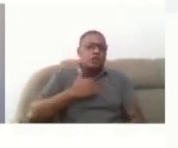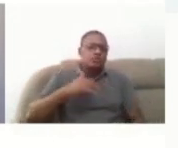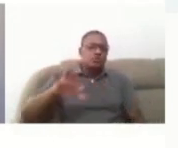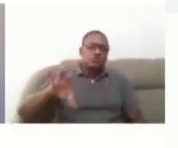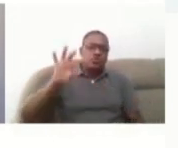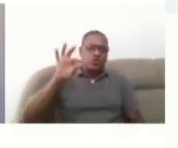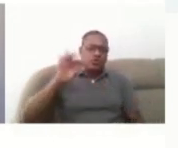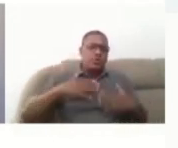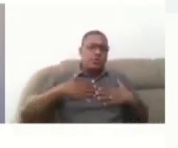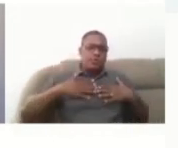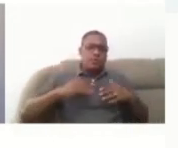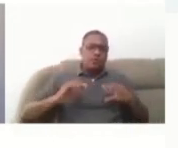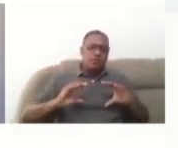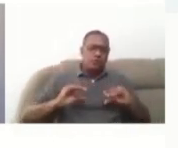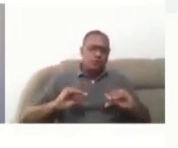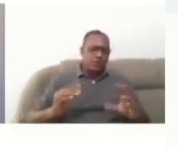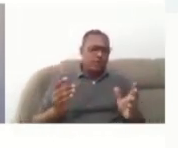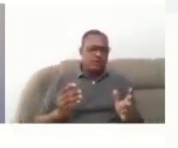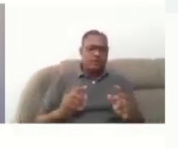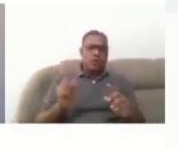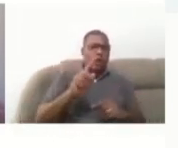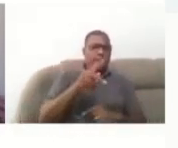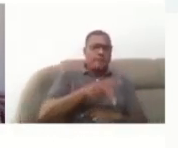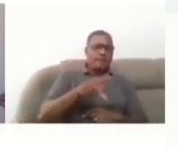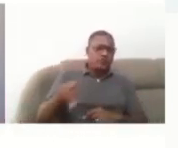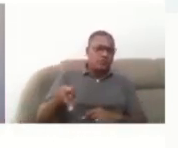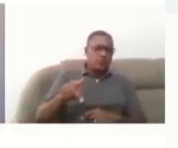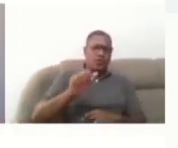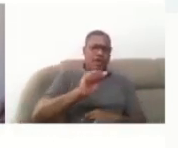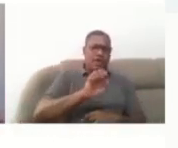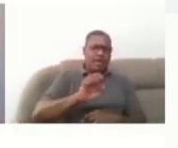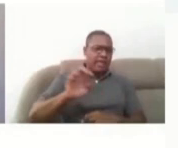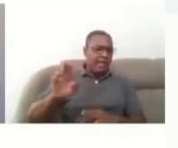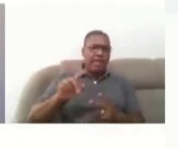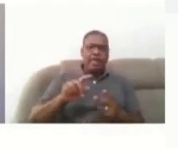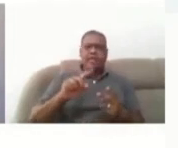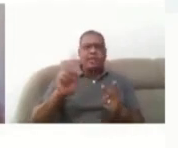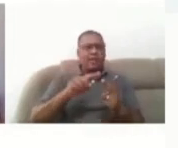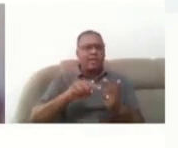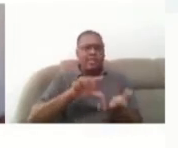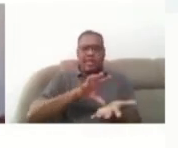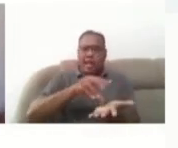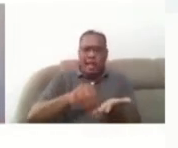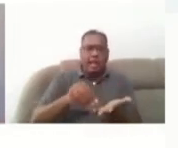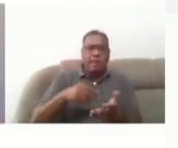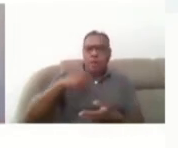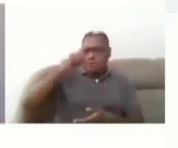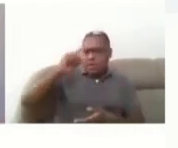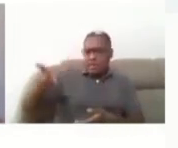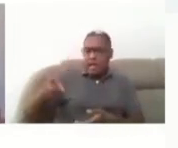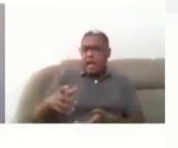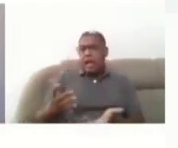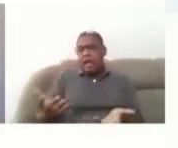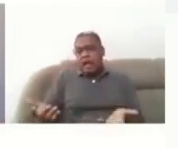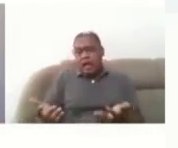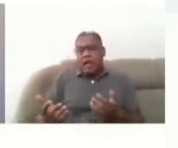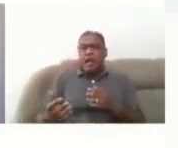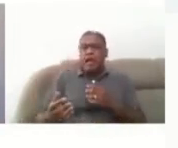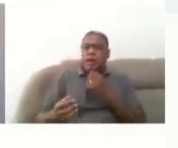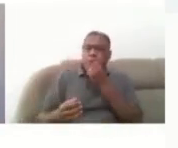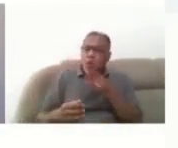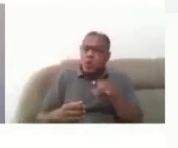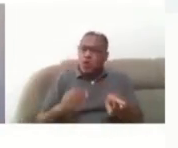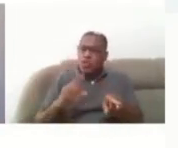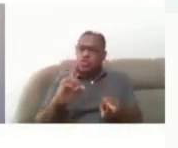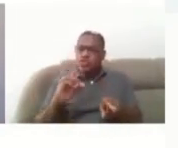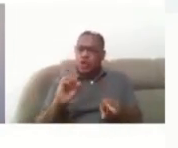Então, não é o professor do A.E., não é um membro do NAP, do NAP, que vai dizer, olha, tem aqui o Dosvox,